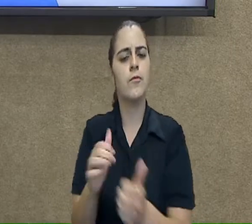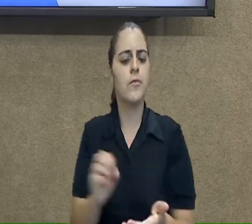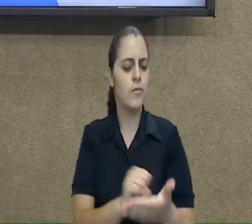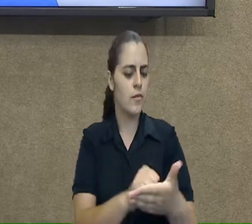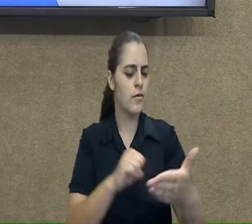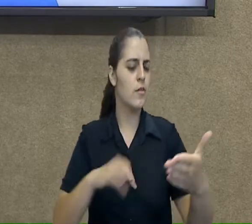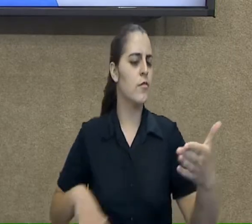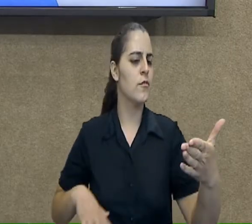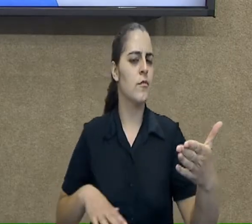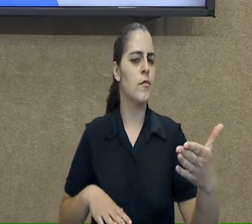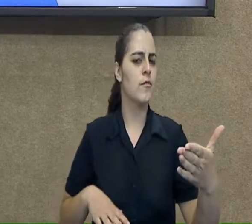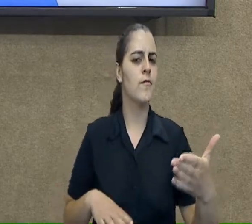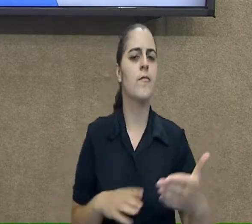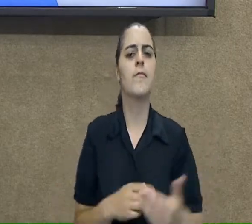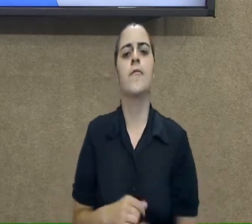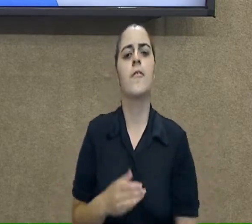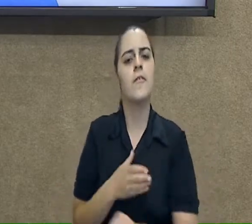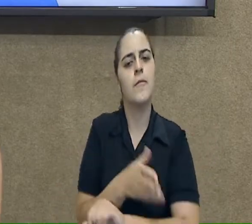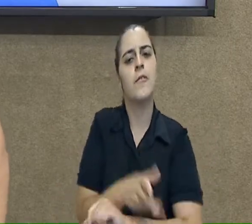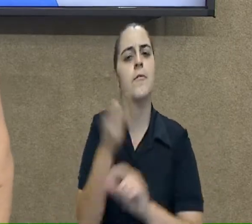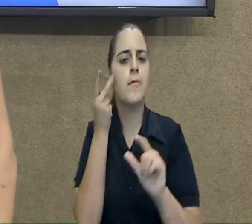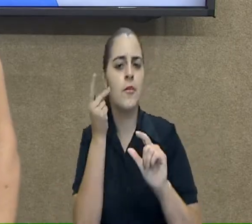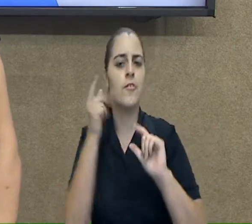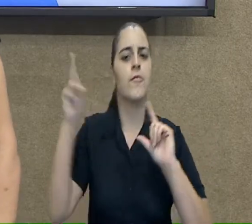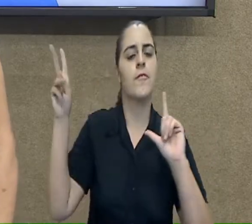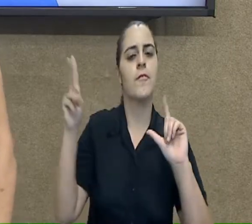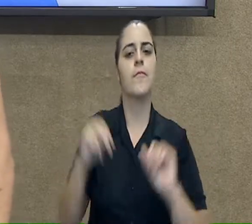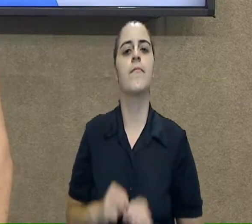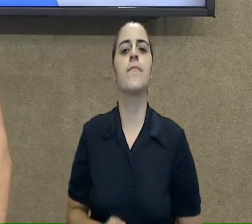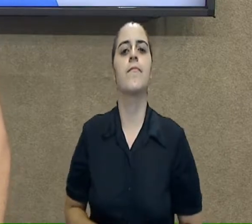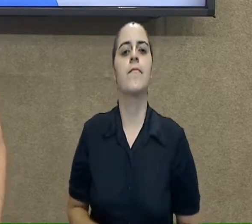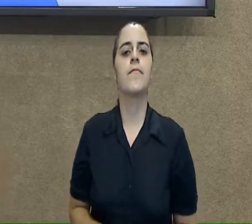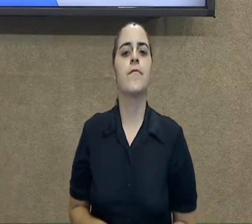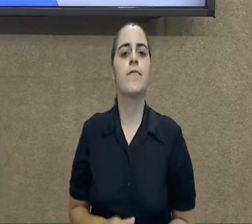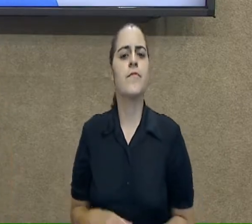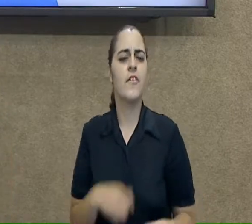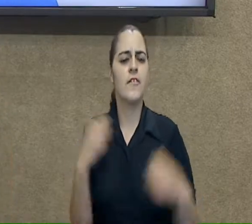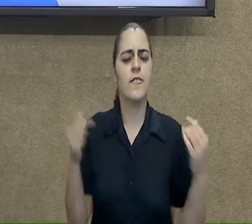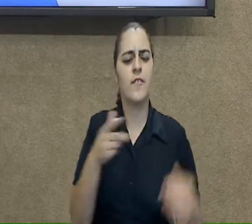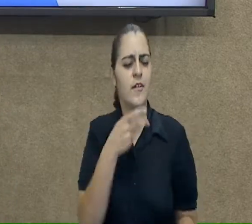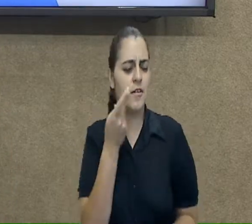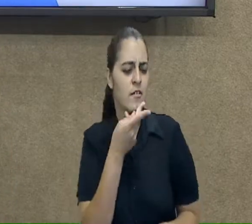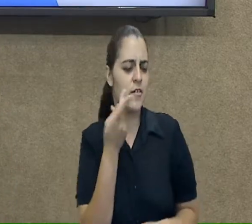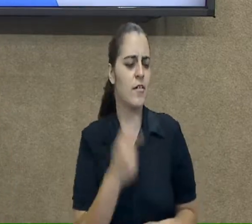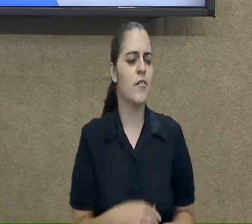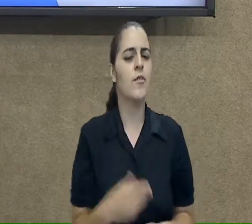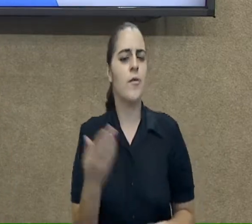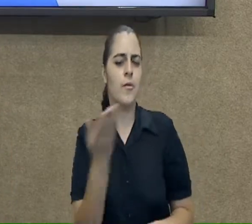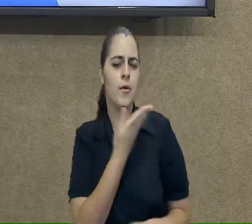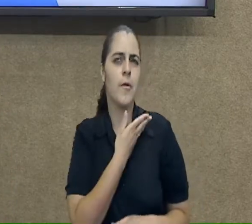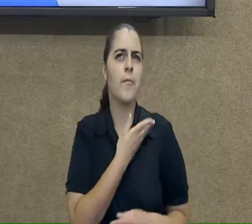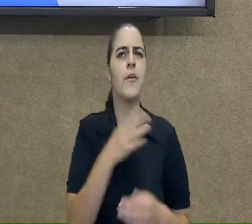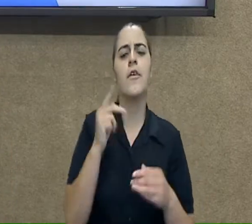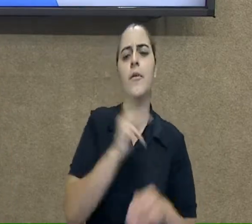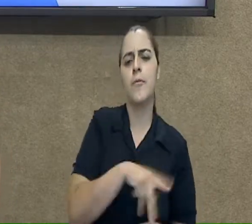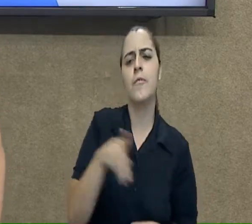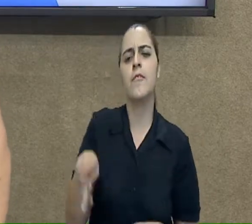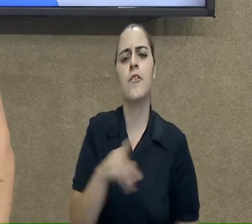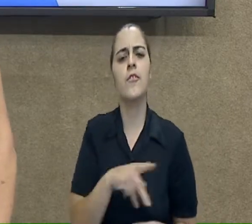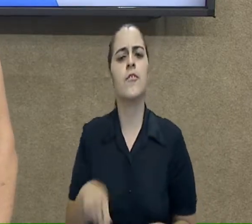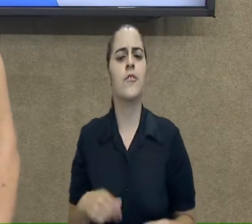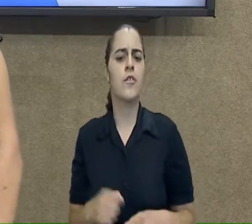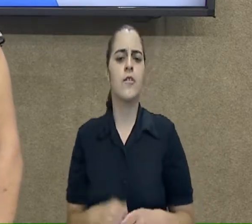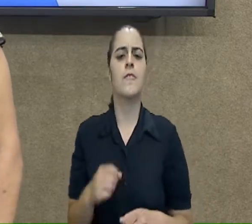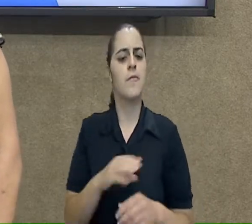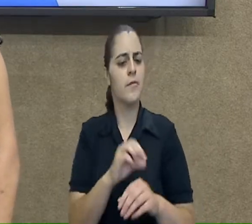as atividades postadas na plataforma SMEDGV, esteja falando com o seu professor através